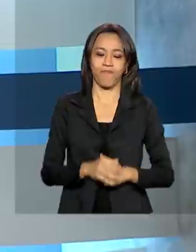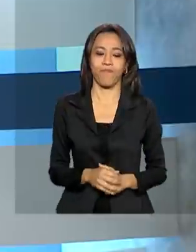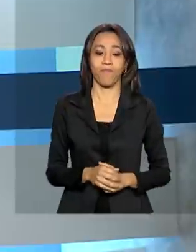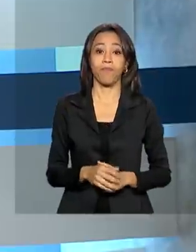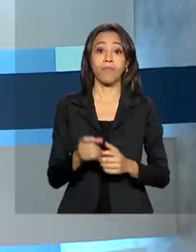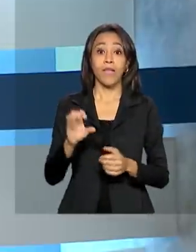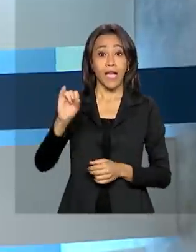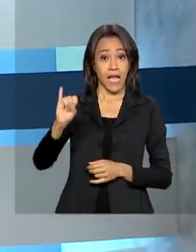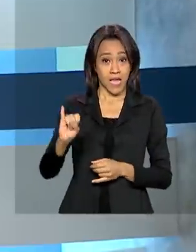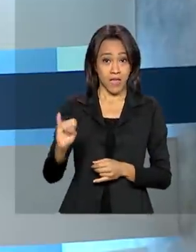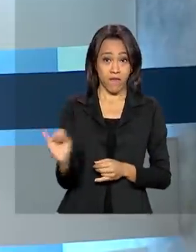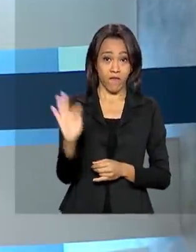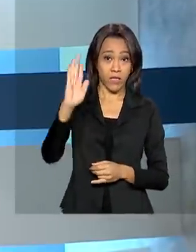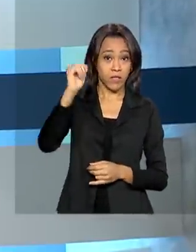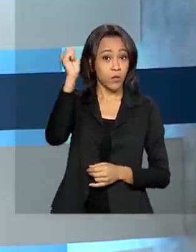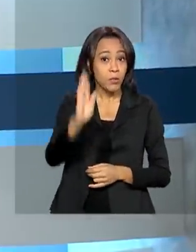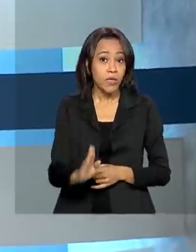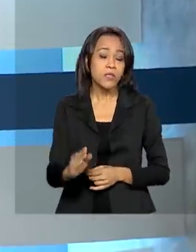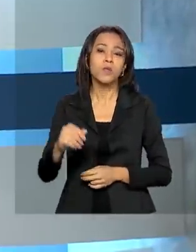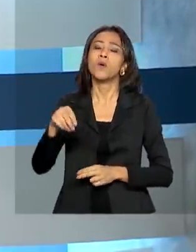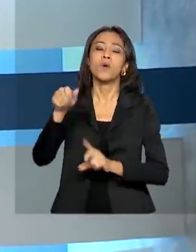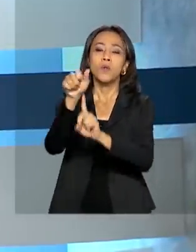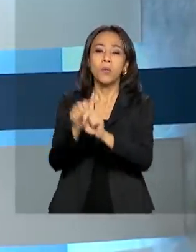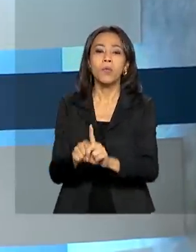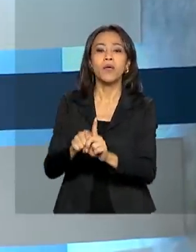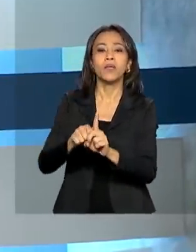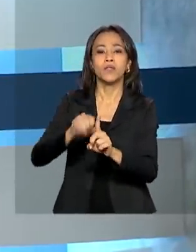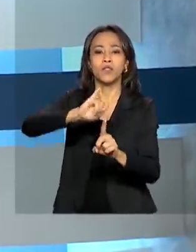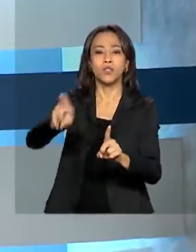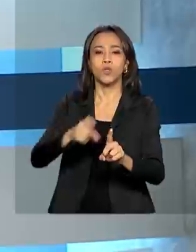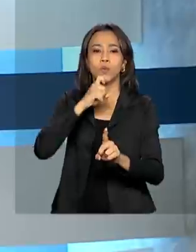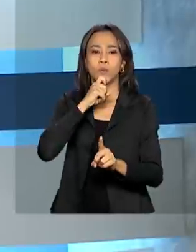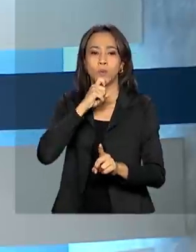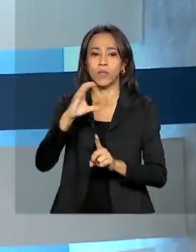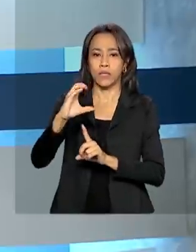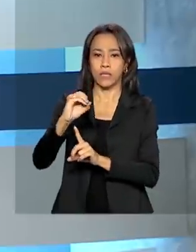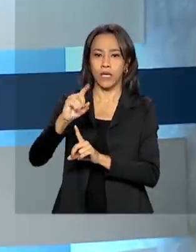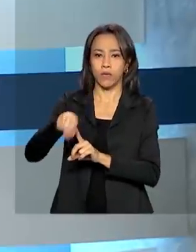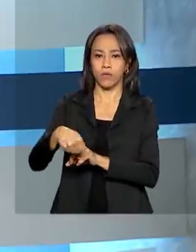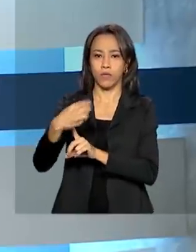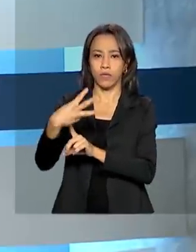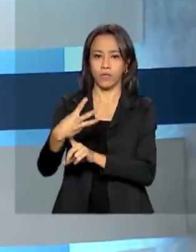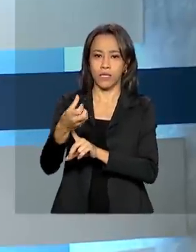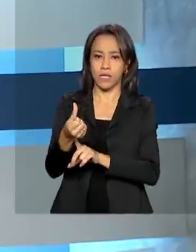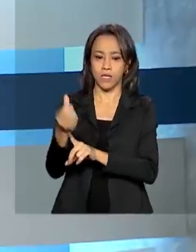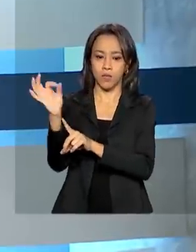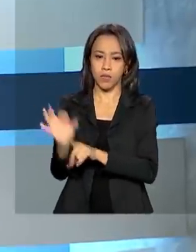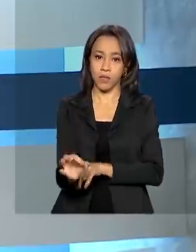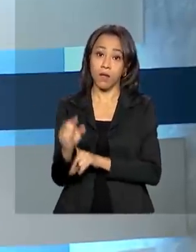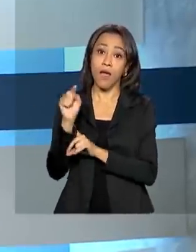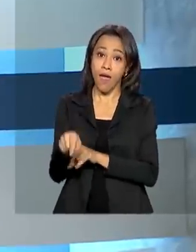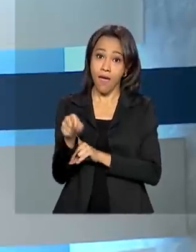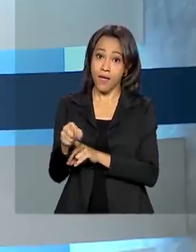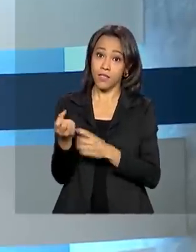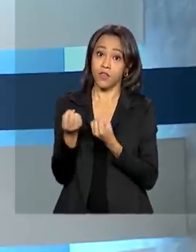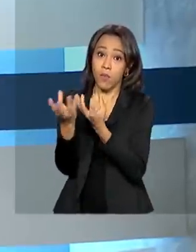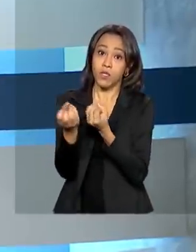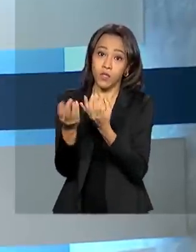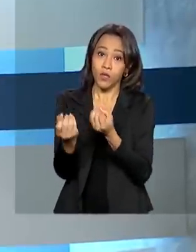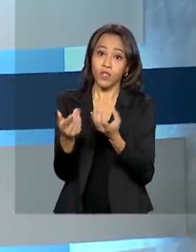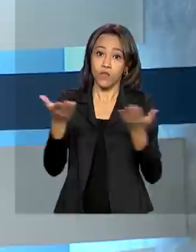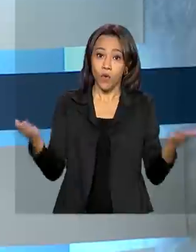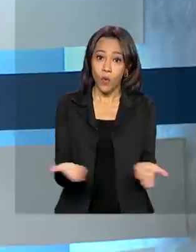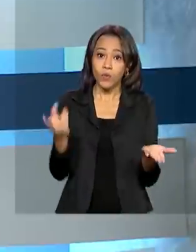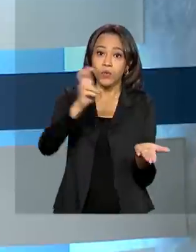A inflação oficial do país no mês de julho foi de 0,36%. A informação foi divulgada nesta manhã pelo